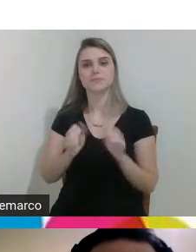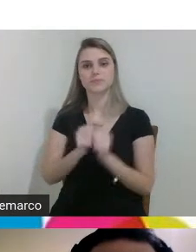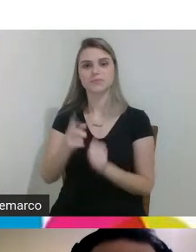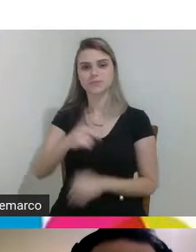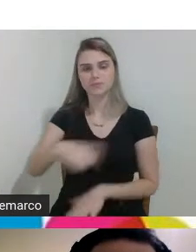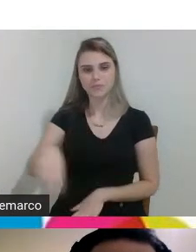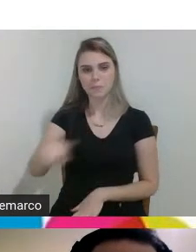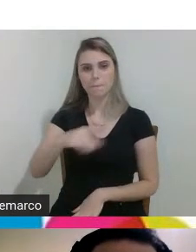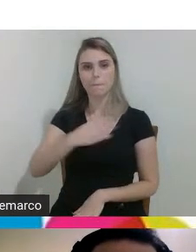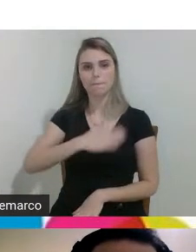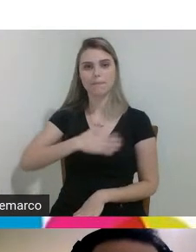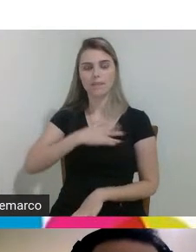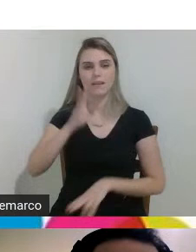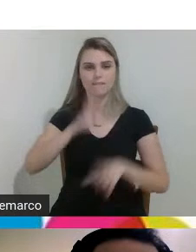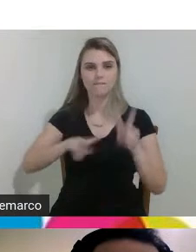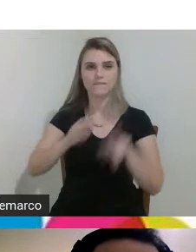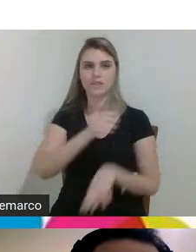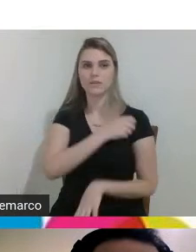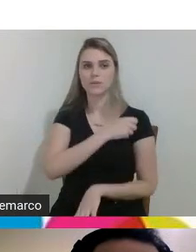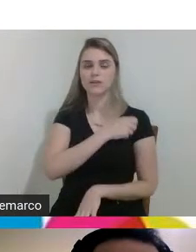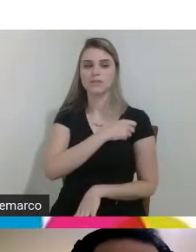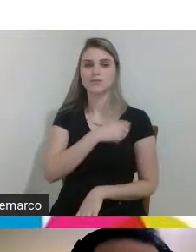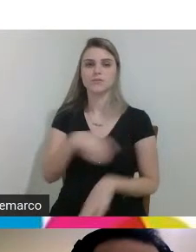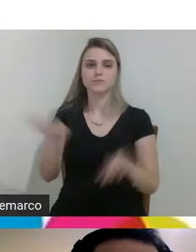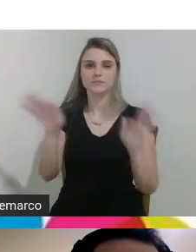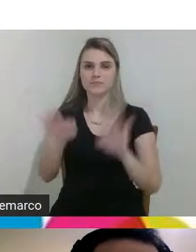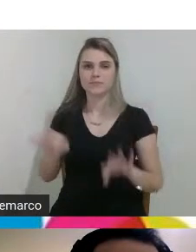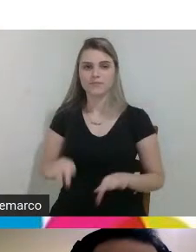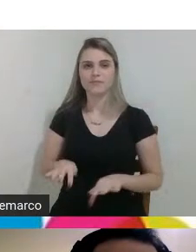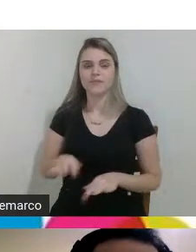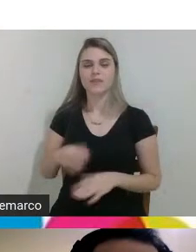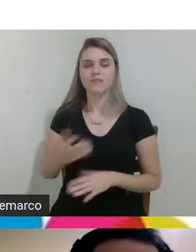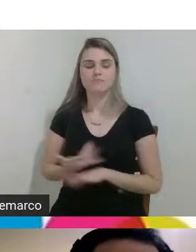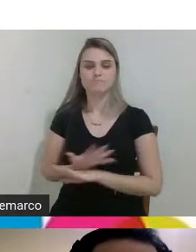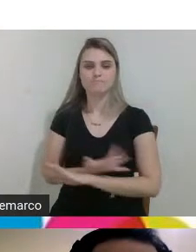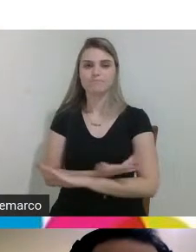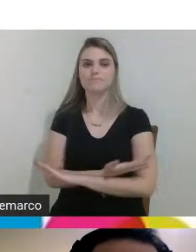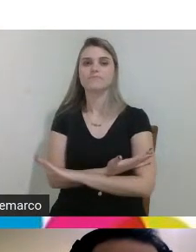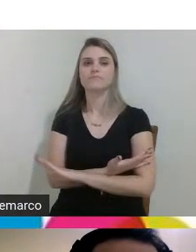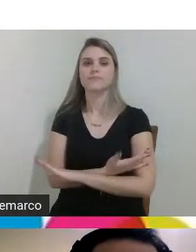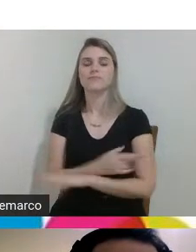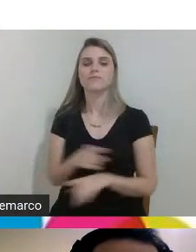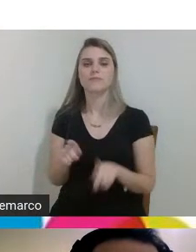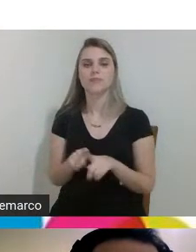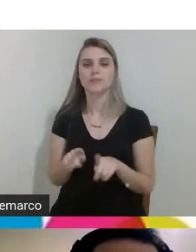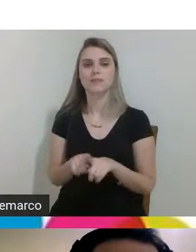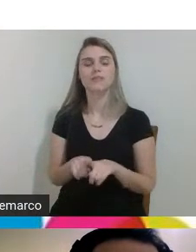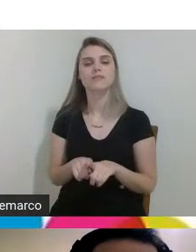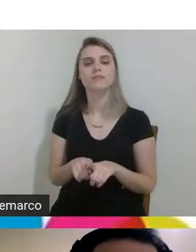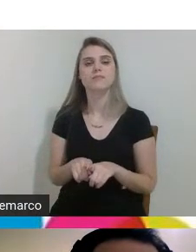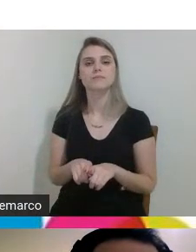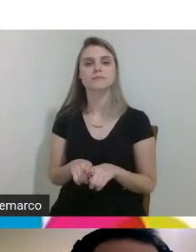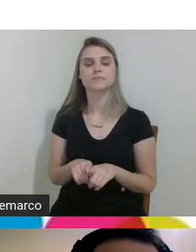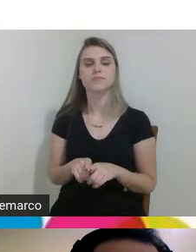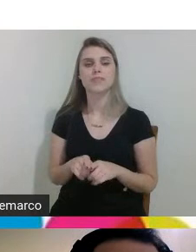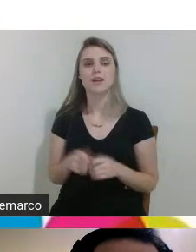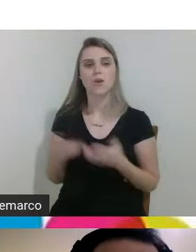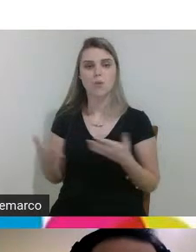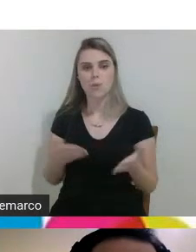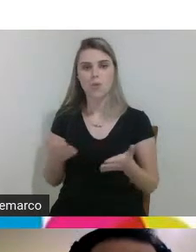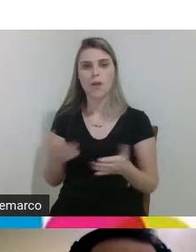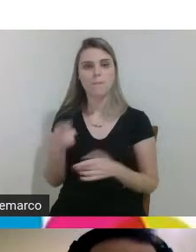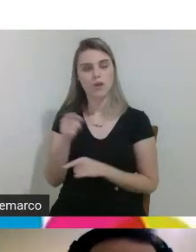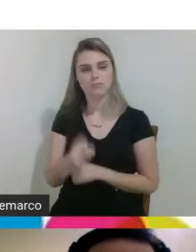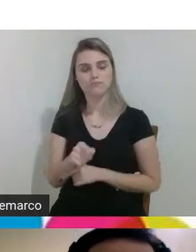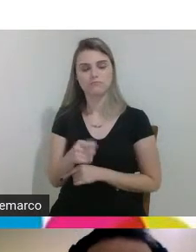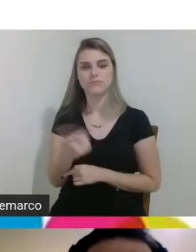prazer ver os alunos fiquei muito feliz emocionado né e o caminho eu acho que é esse não